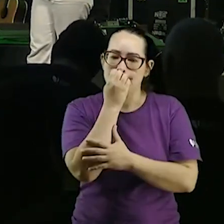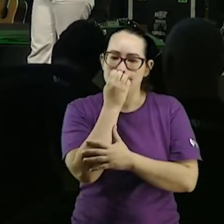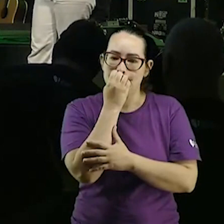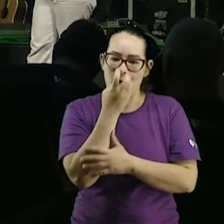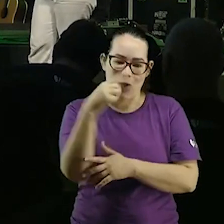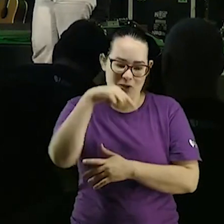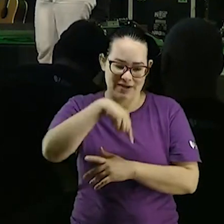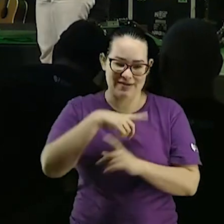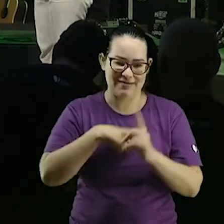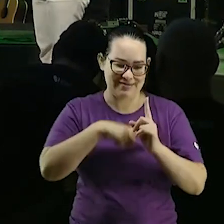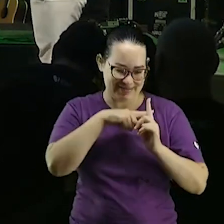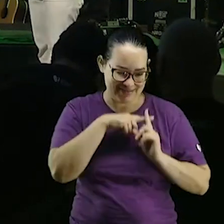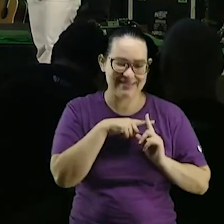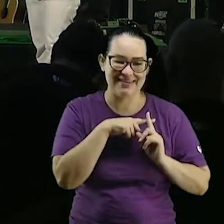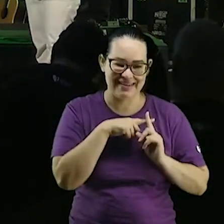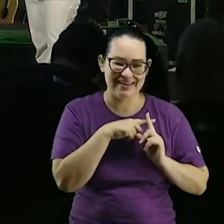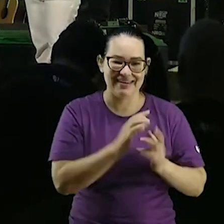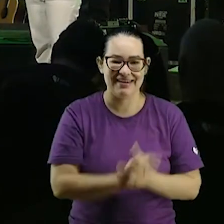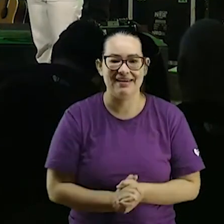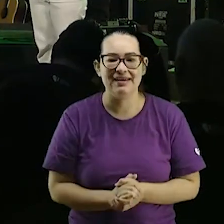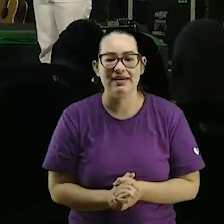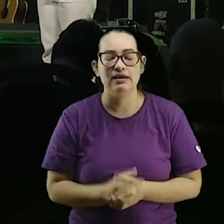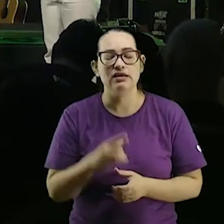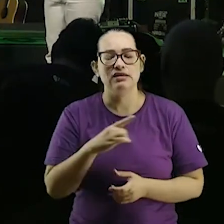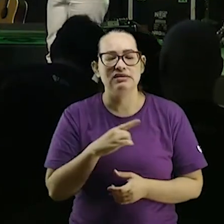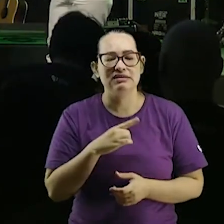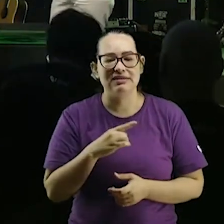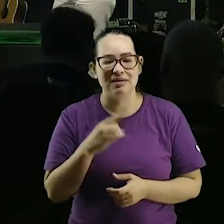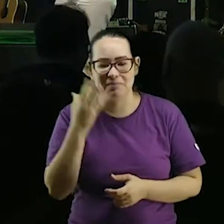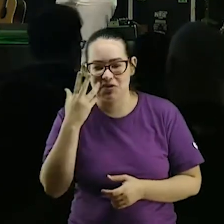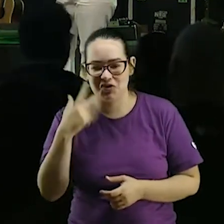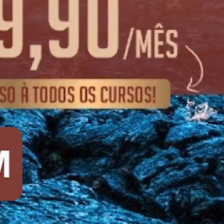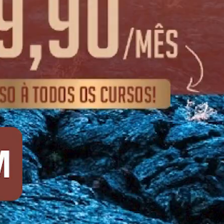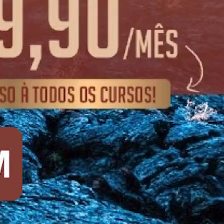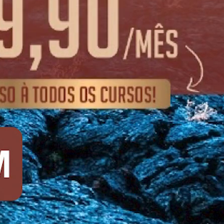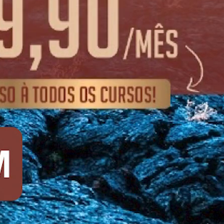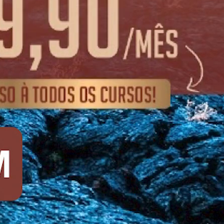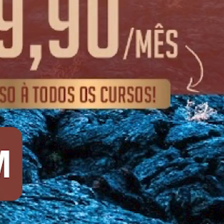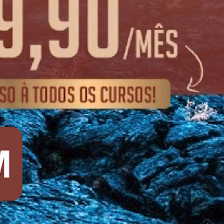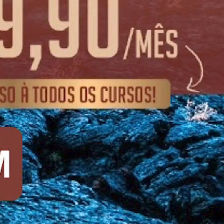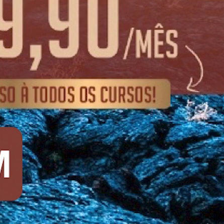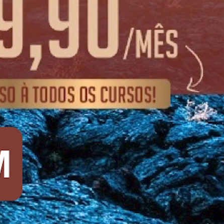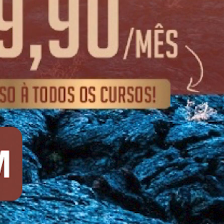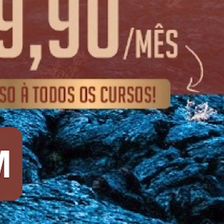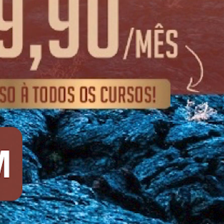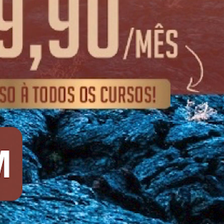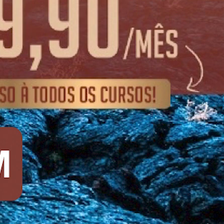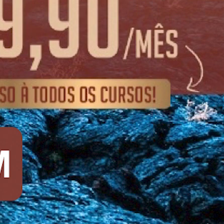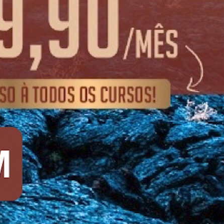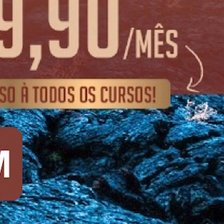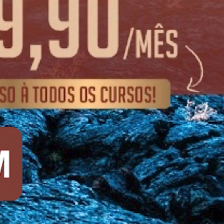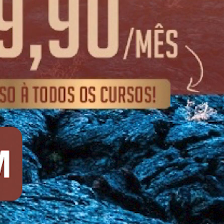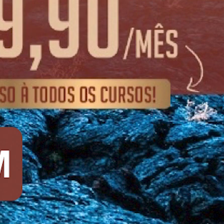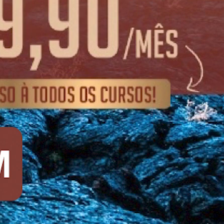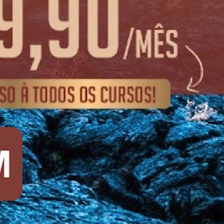orando mesmo tem gente que leva na brincadeira vocês não me conhecem vocês não me conhecem